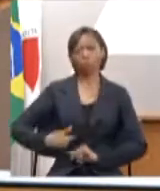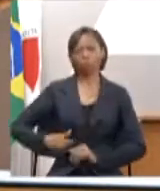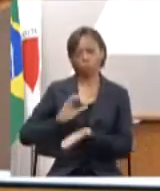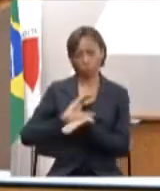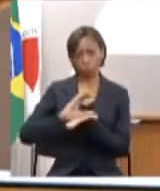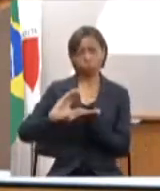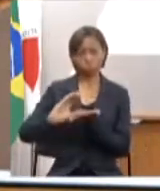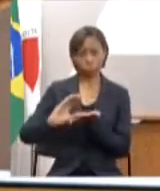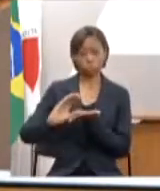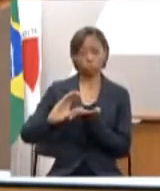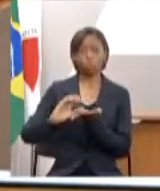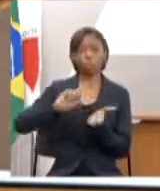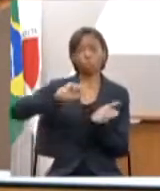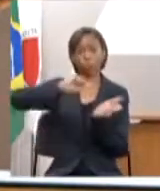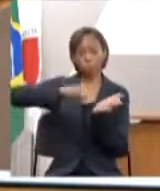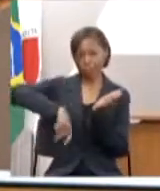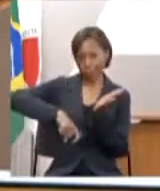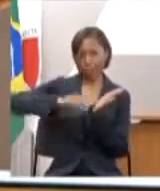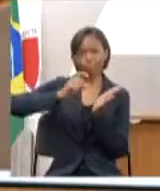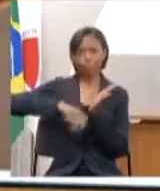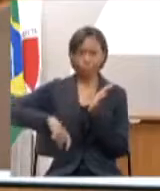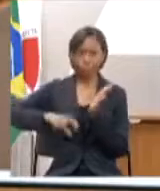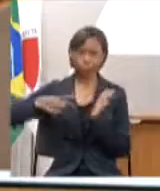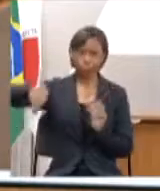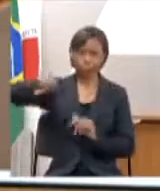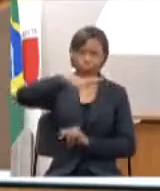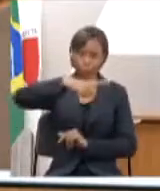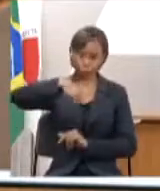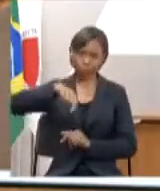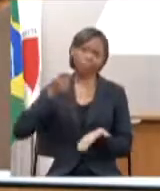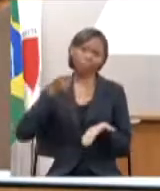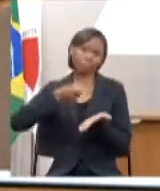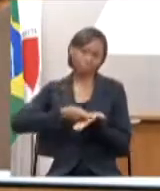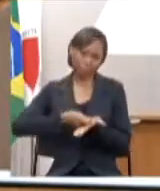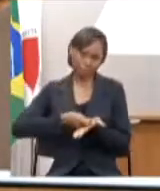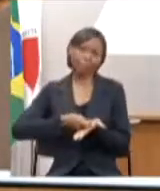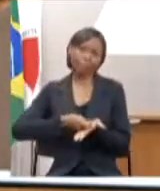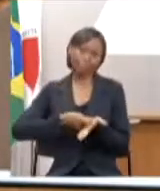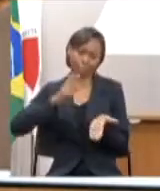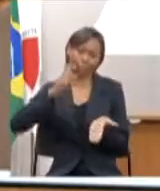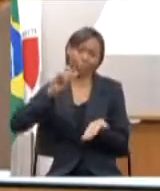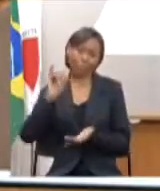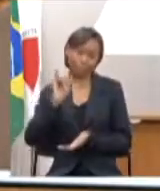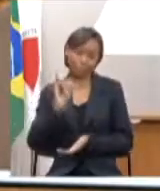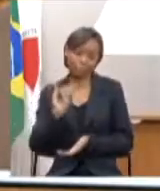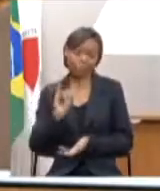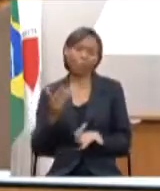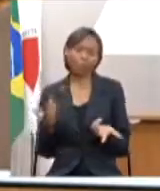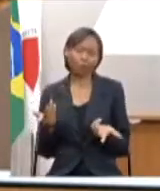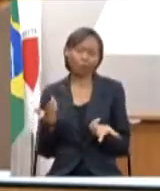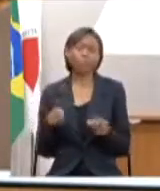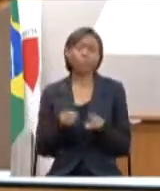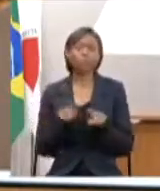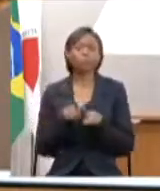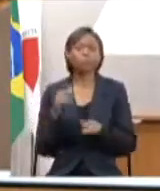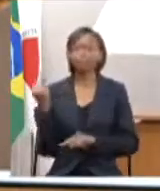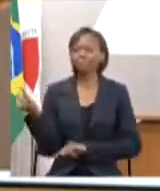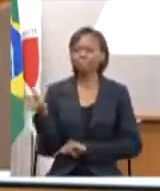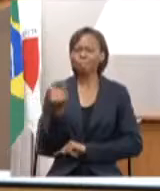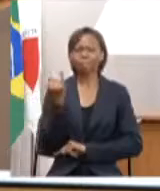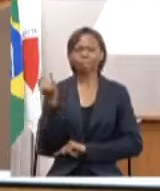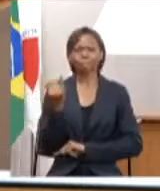tributos pagos por todos nós, pagadores de impostos, e como que é fundamental que os